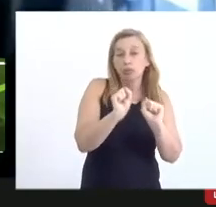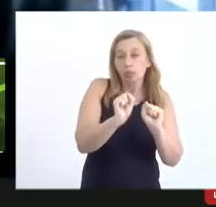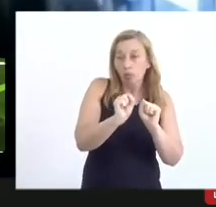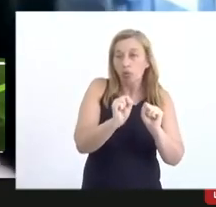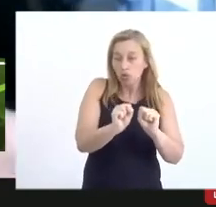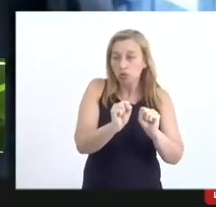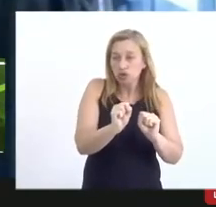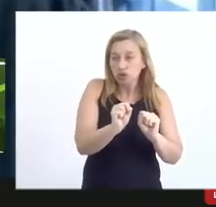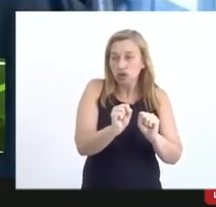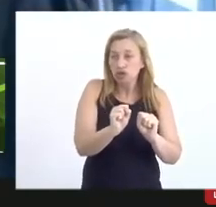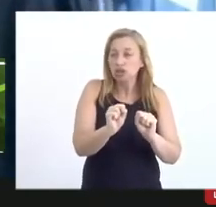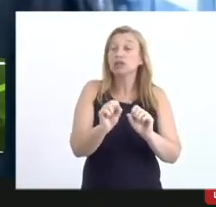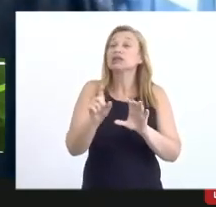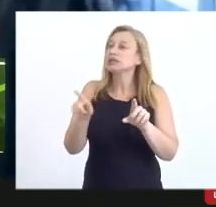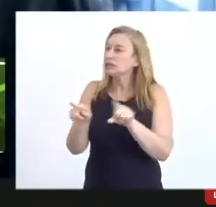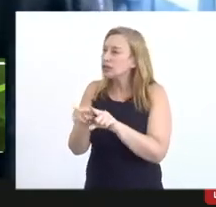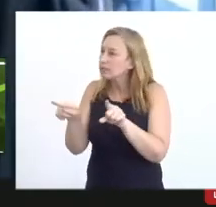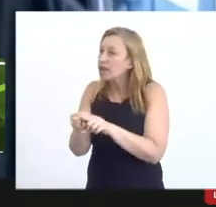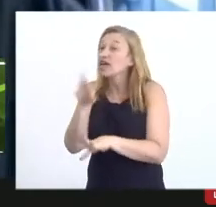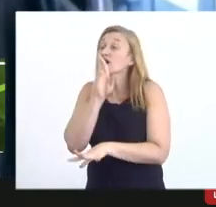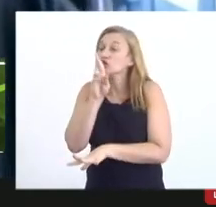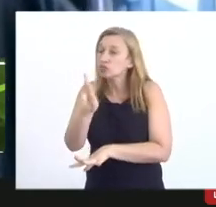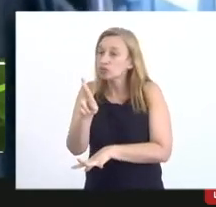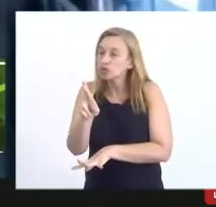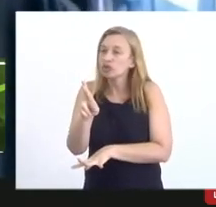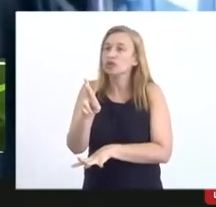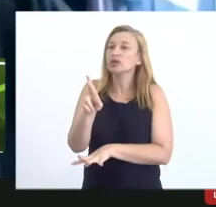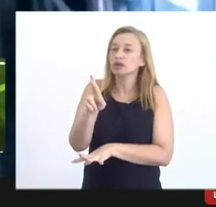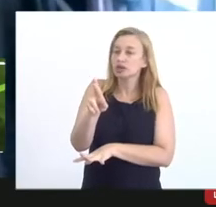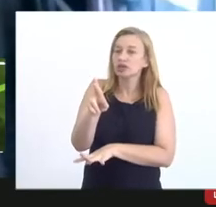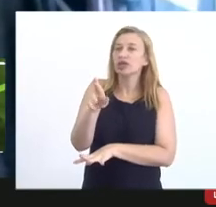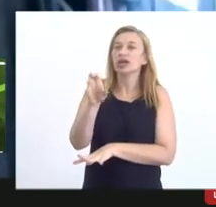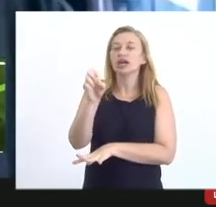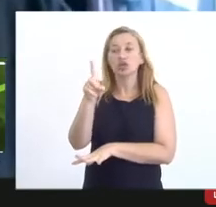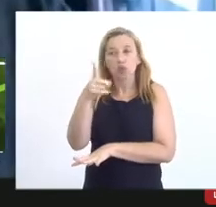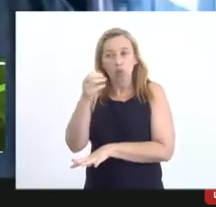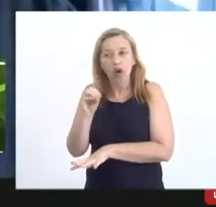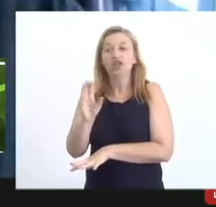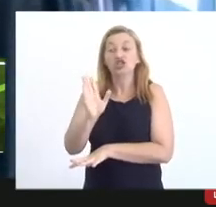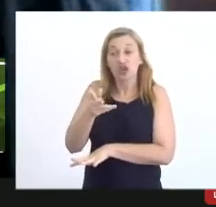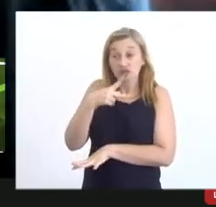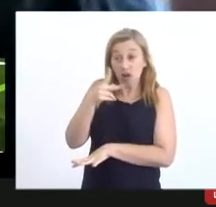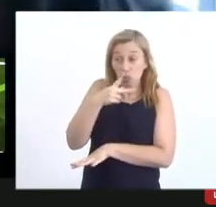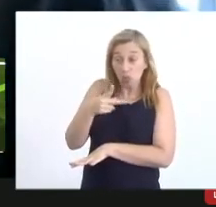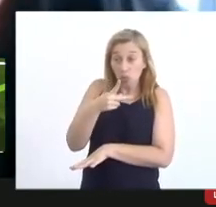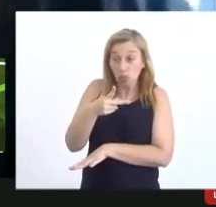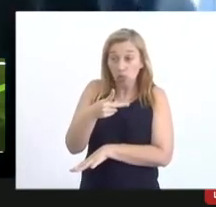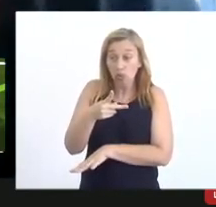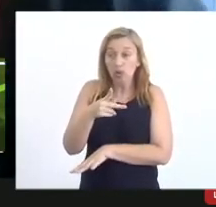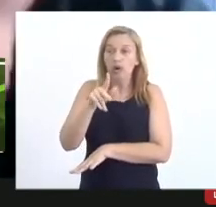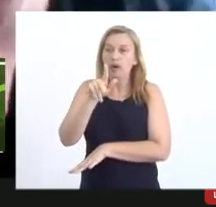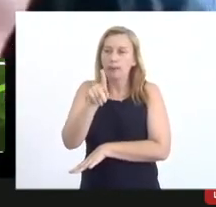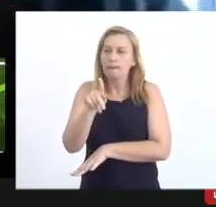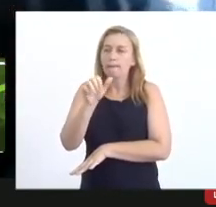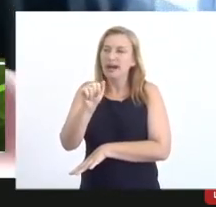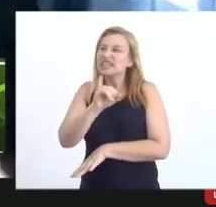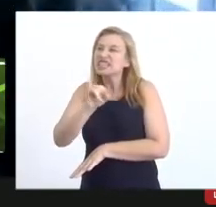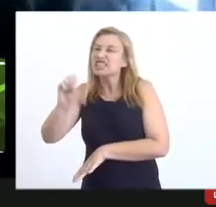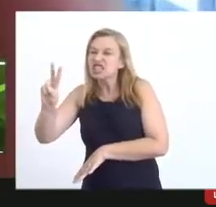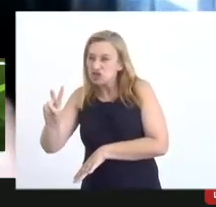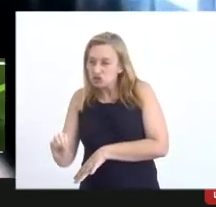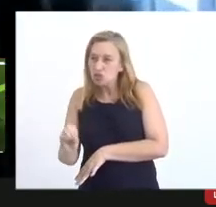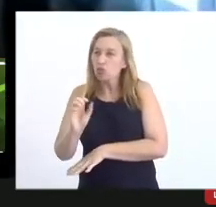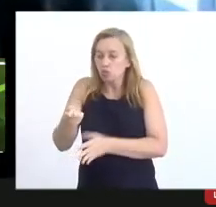inclusive respondendo aqui ao Whindersson Eduardo já adiantou inclusive para o passivo escrever lá